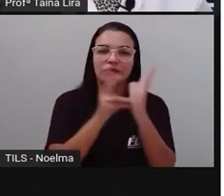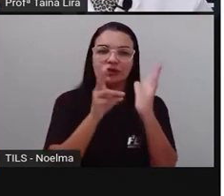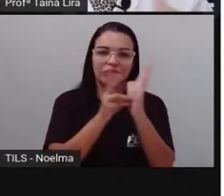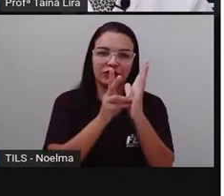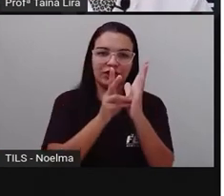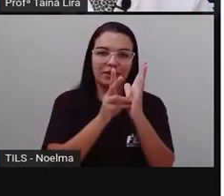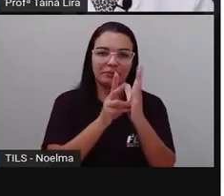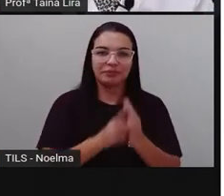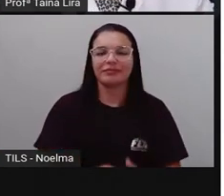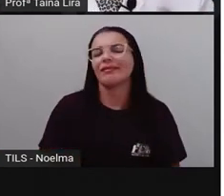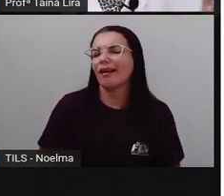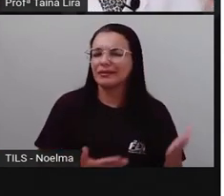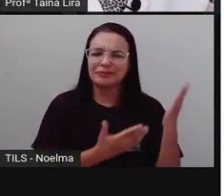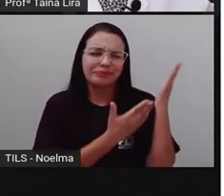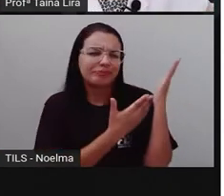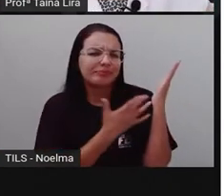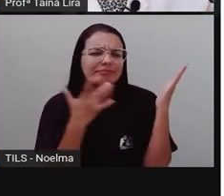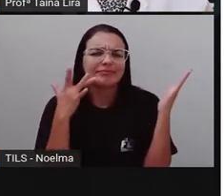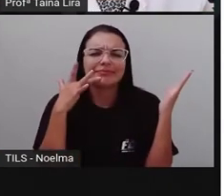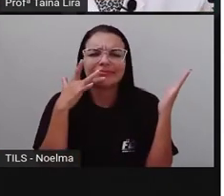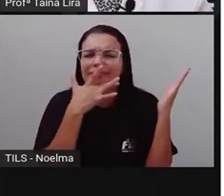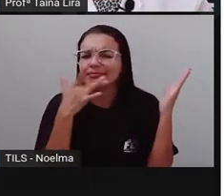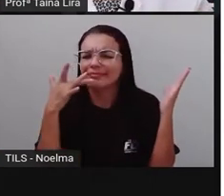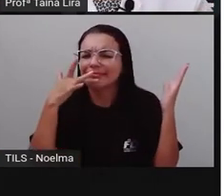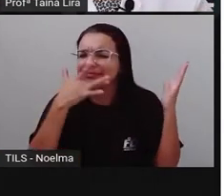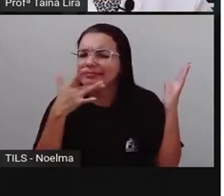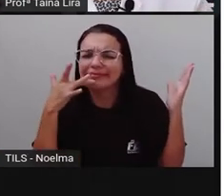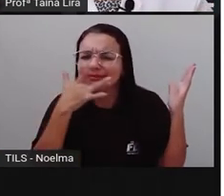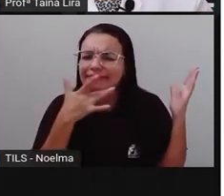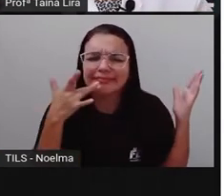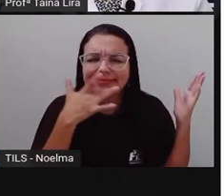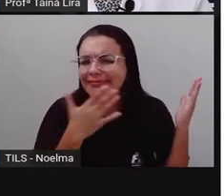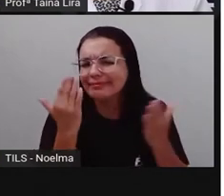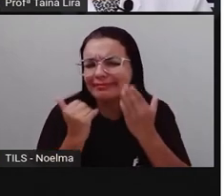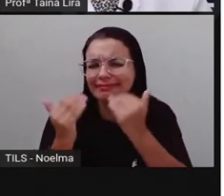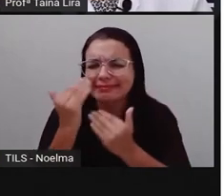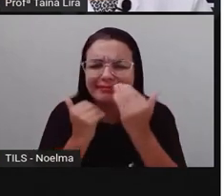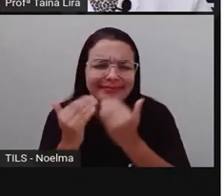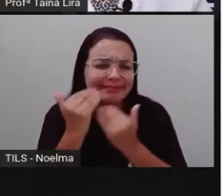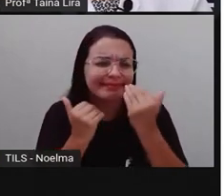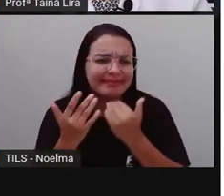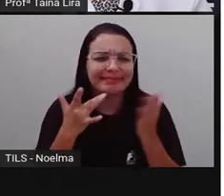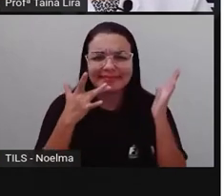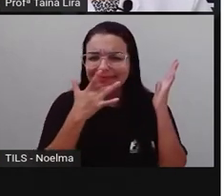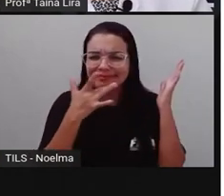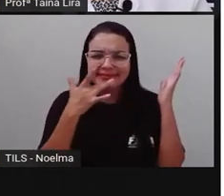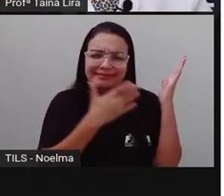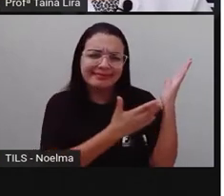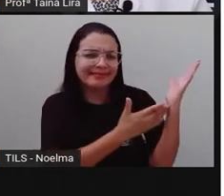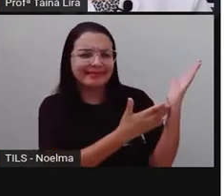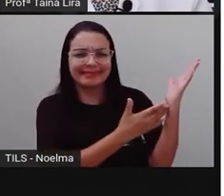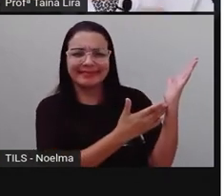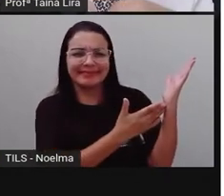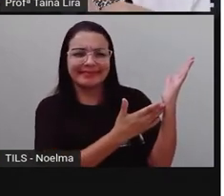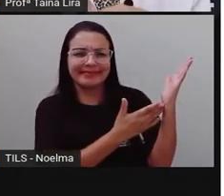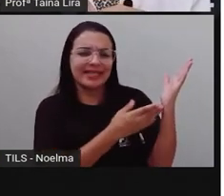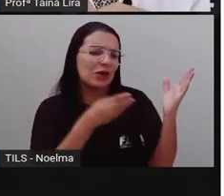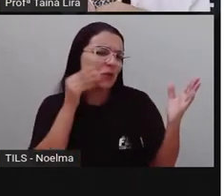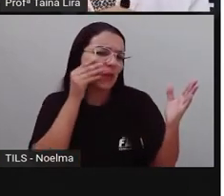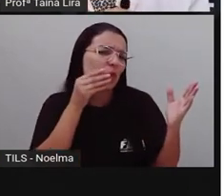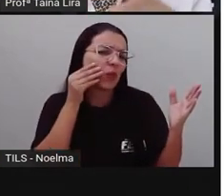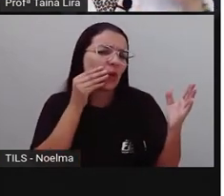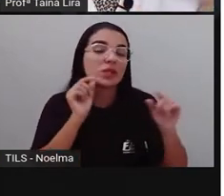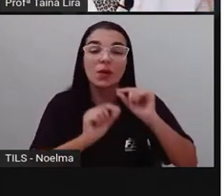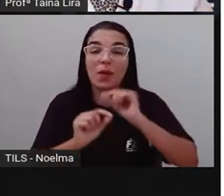Olha lá. E na culinária também, ó, o prato que nós amamos aí, um doce que é